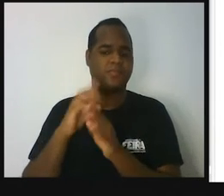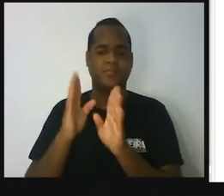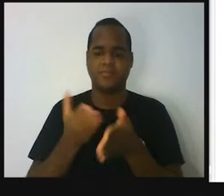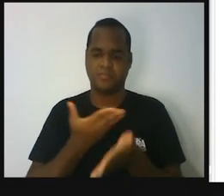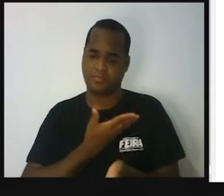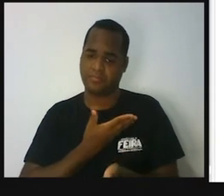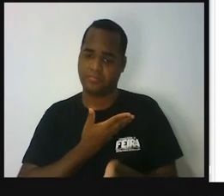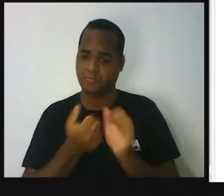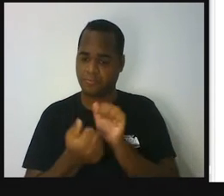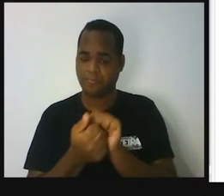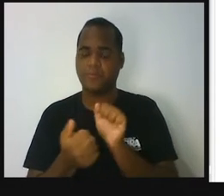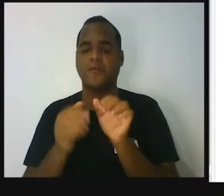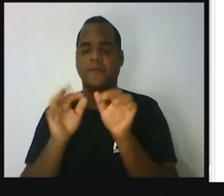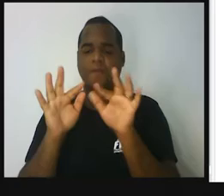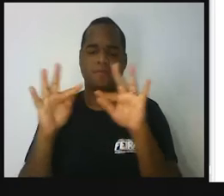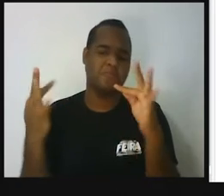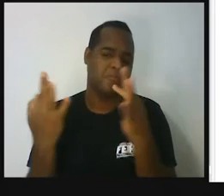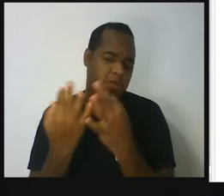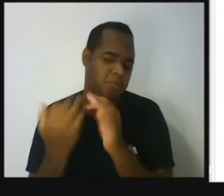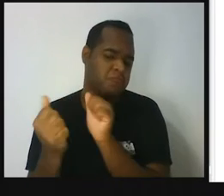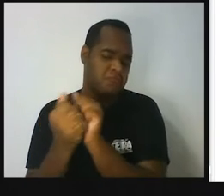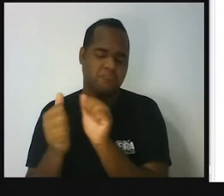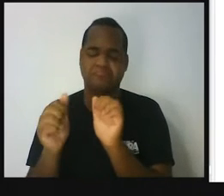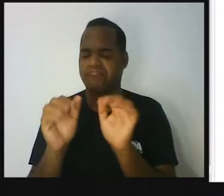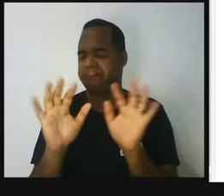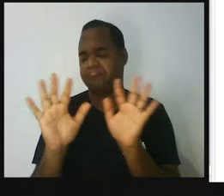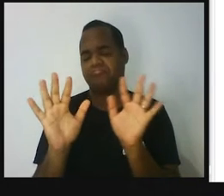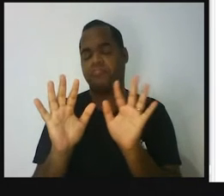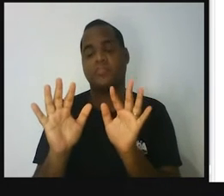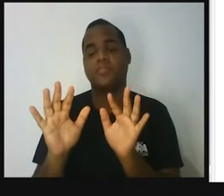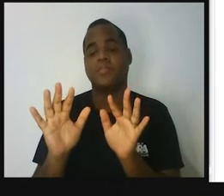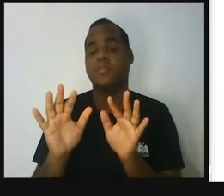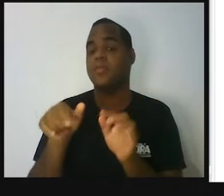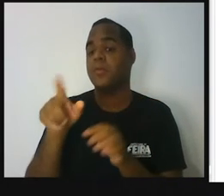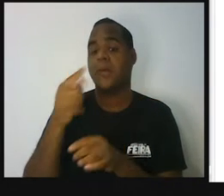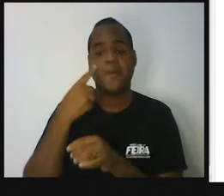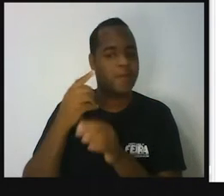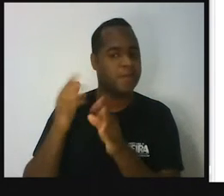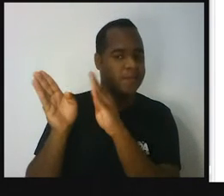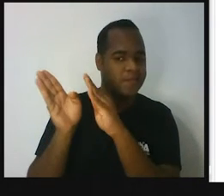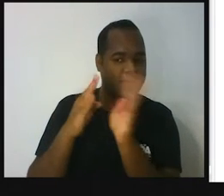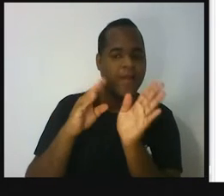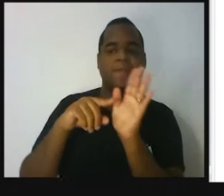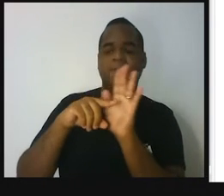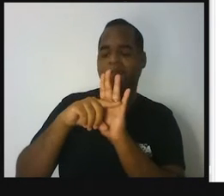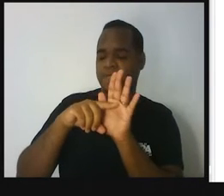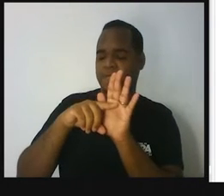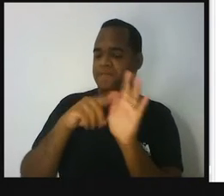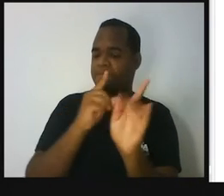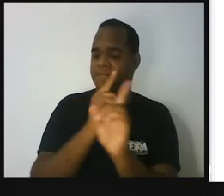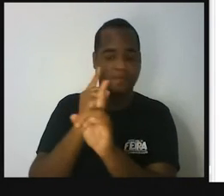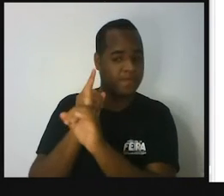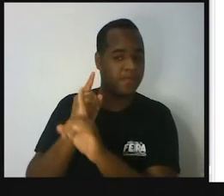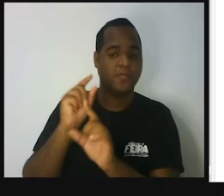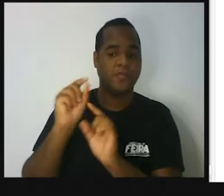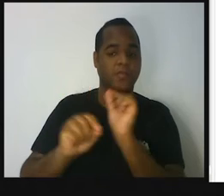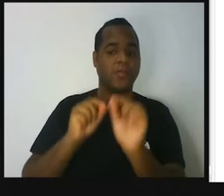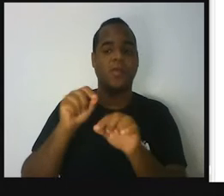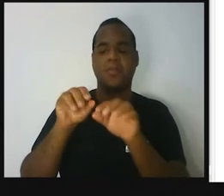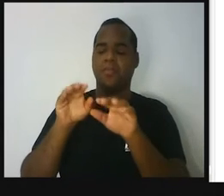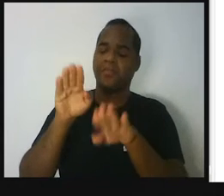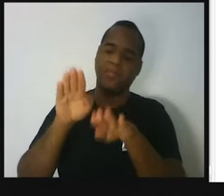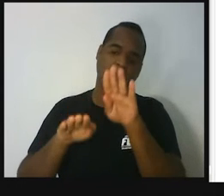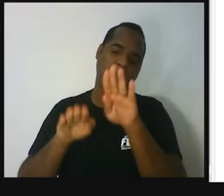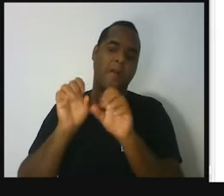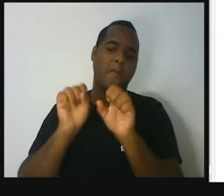amigos, familiares, enfim. Certo? Então, vamos ler aqui essa situação, vamos acompanhar, vamos ver onde que está a probabilidade